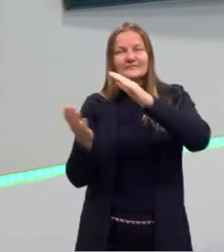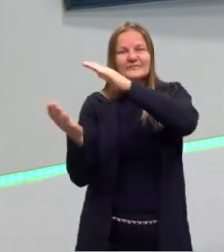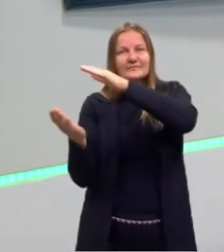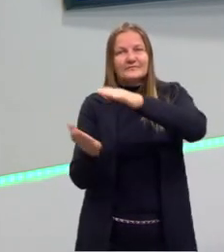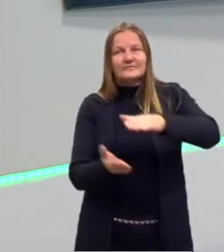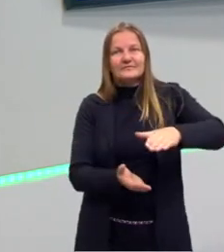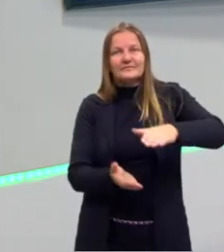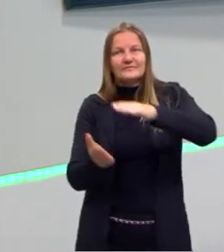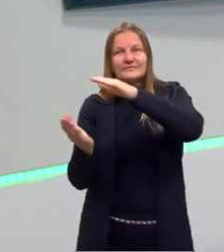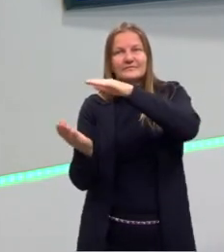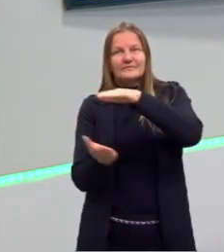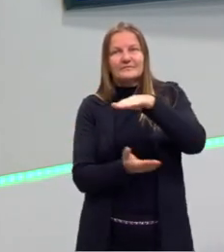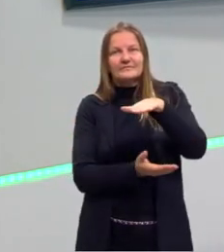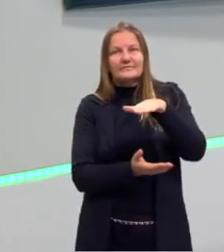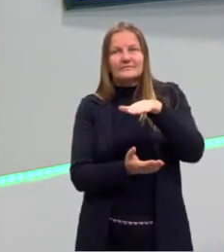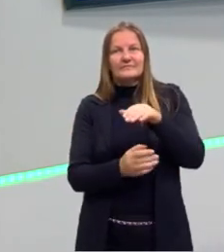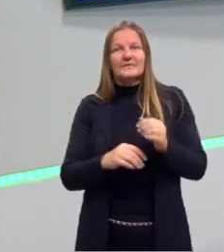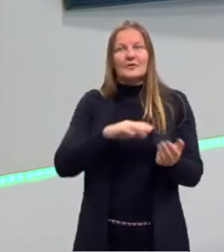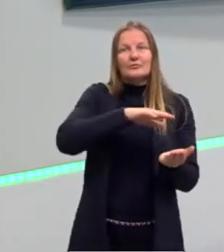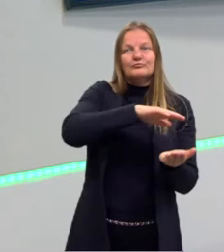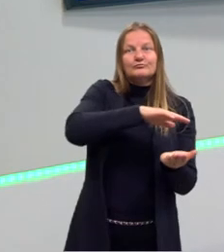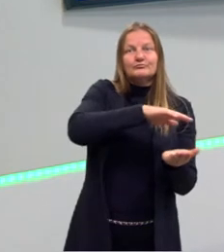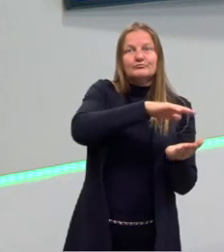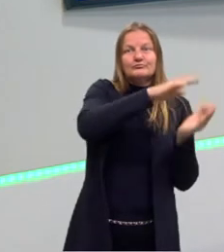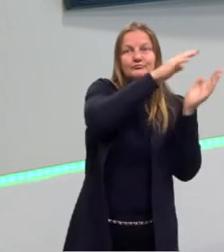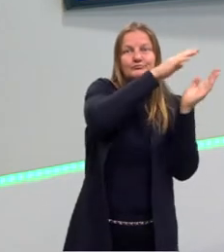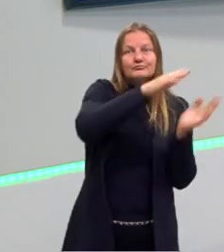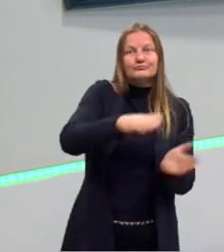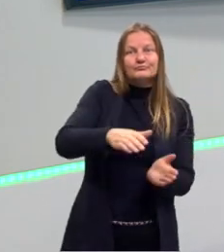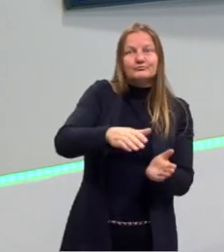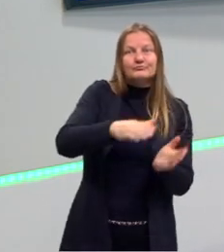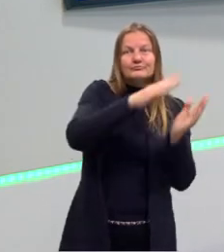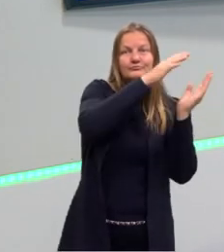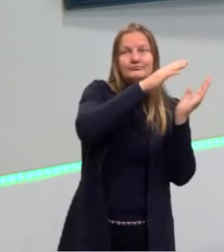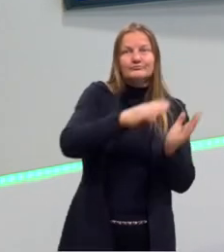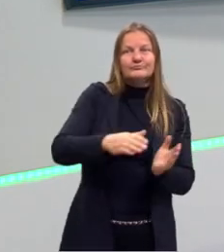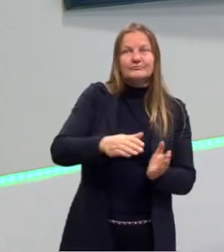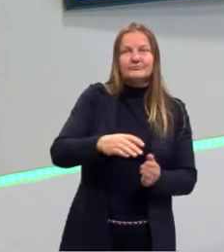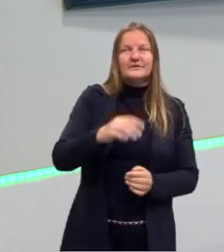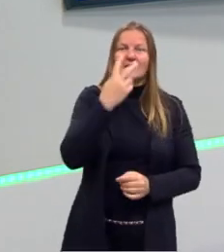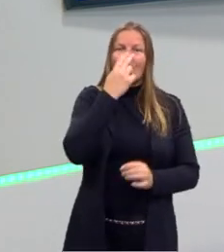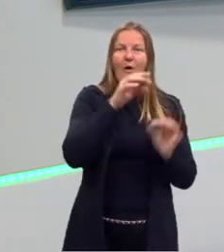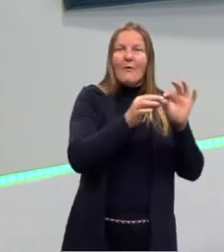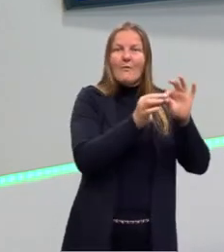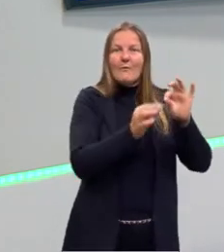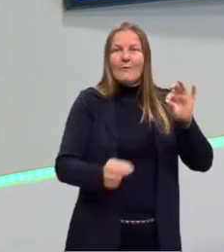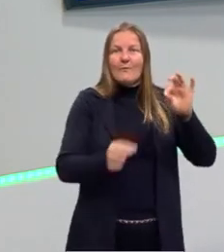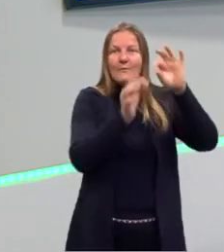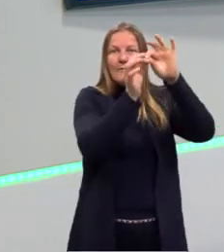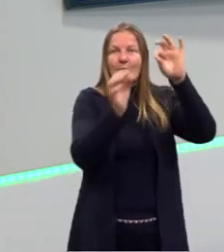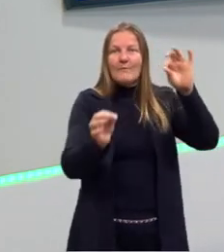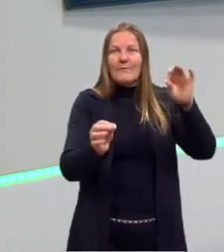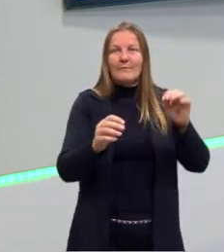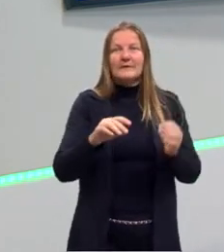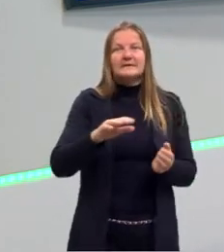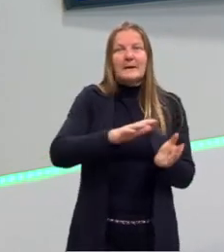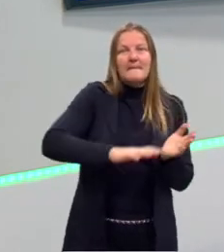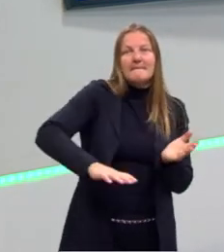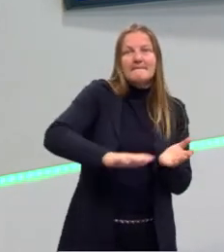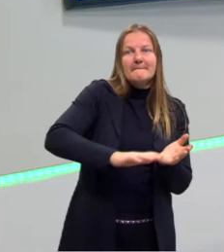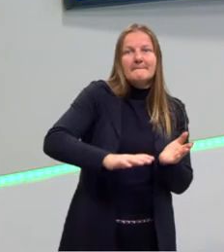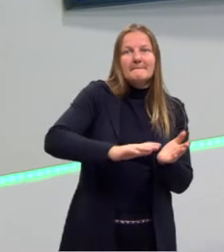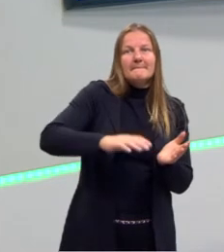Então, como eles não se cruzam, a gente utiliza aquela noção das retas paralelas. Mas, aqui, nós chamamos, então,